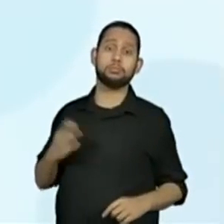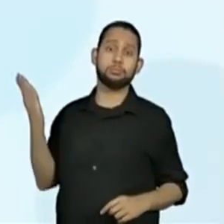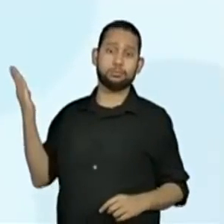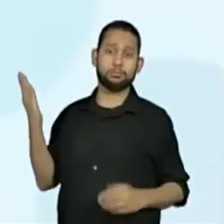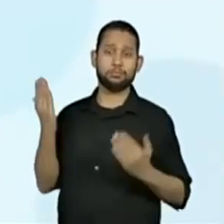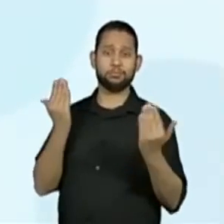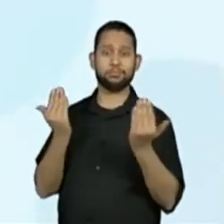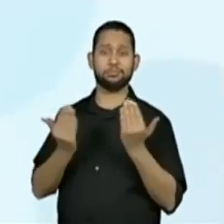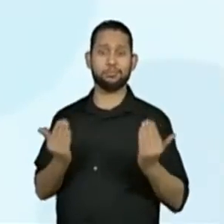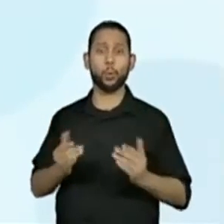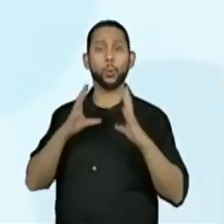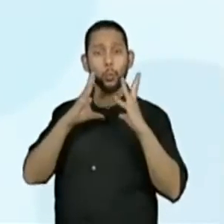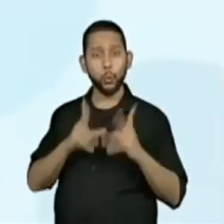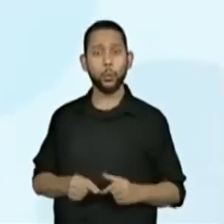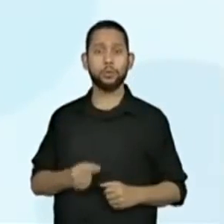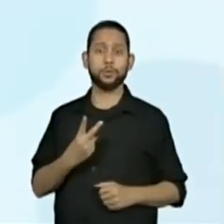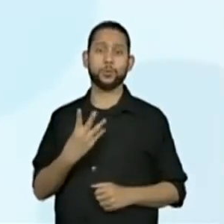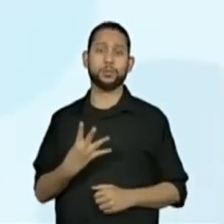Resultados iguais.